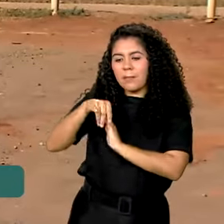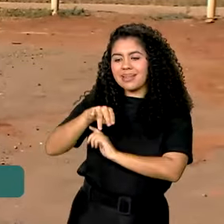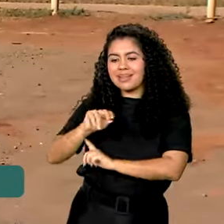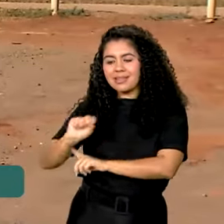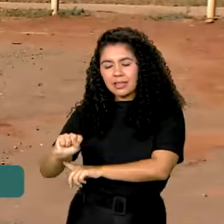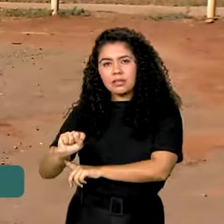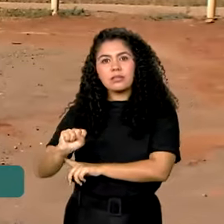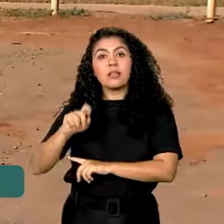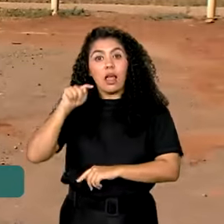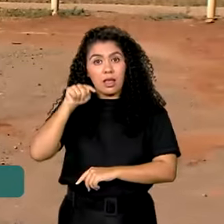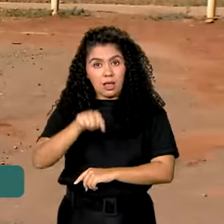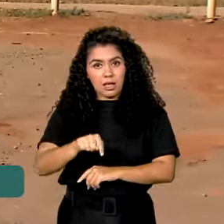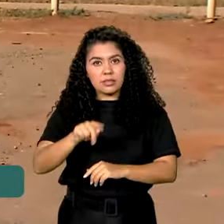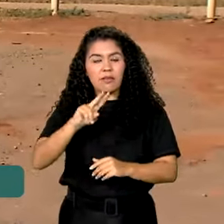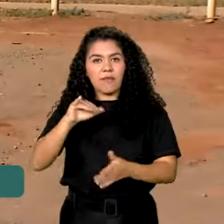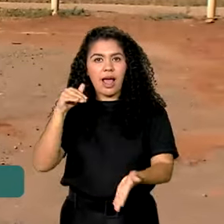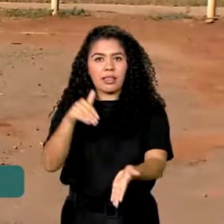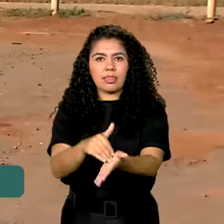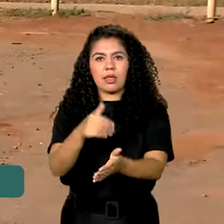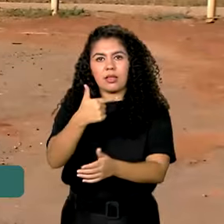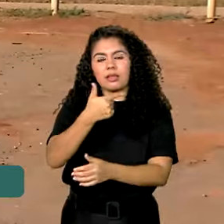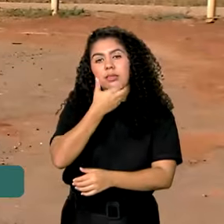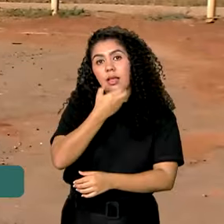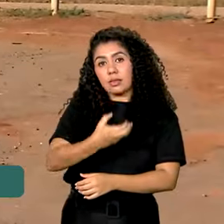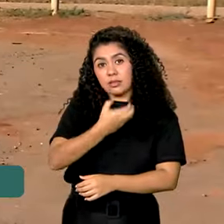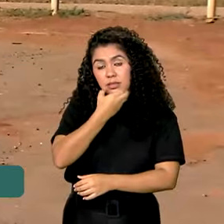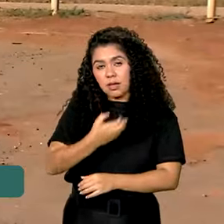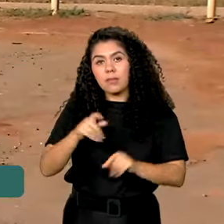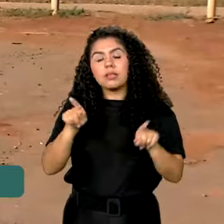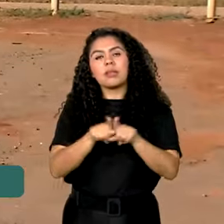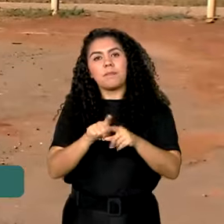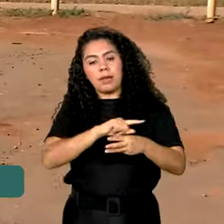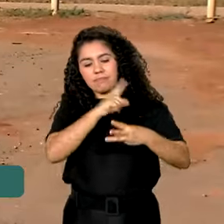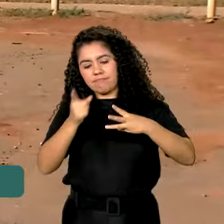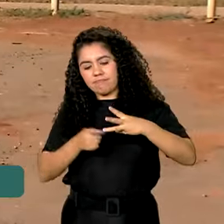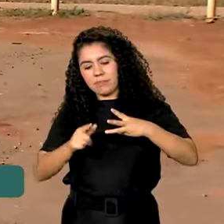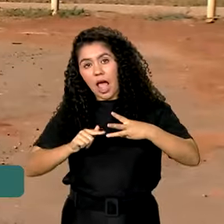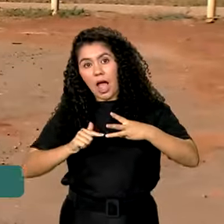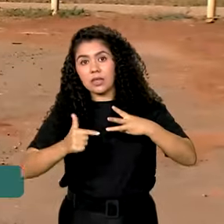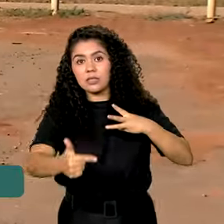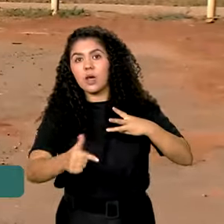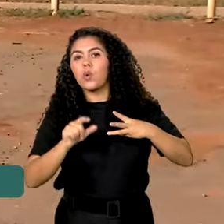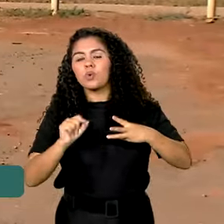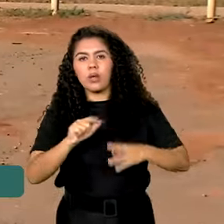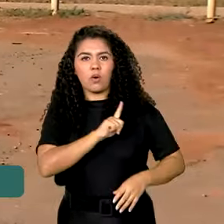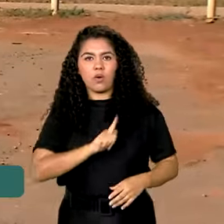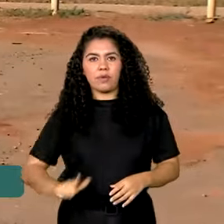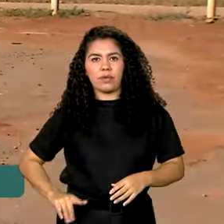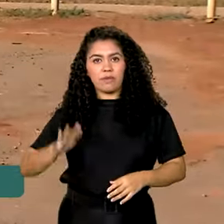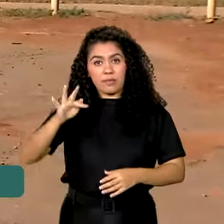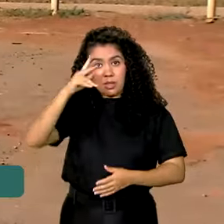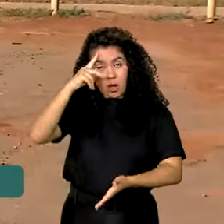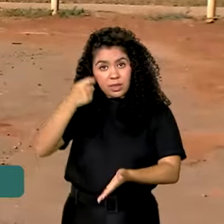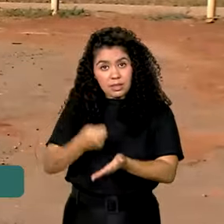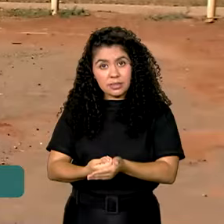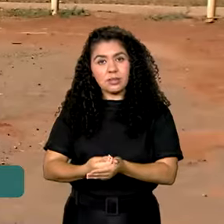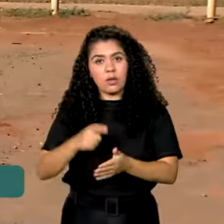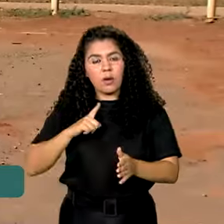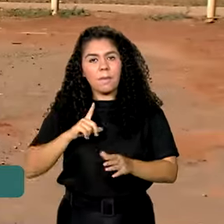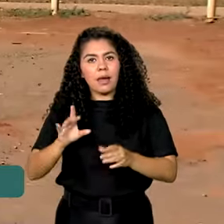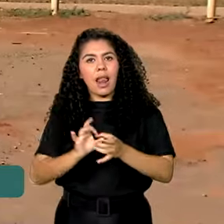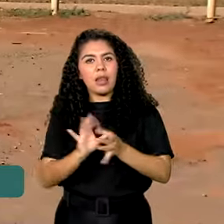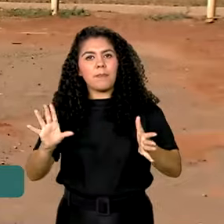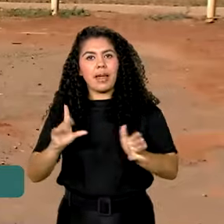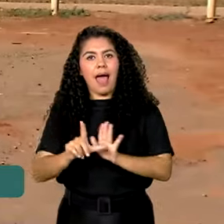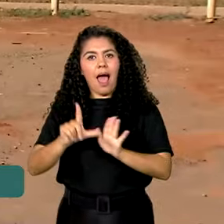dezembro de 2024. Outra ação é que o governo decidiu antecipar parte da segunda parcela da